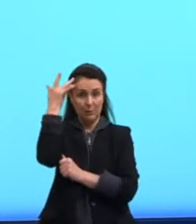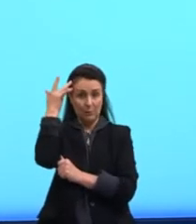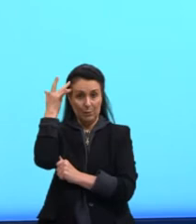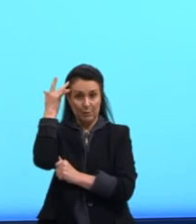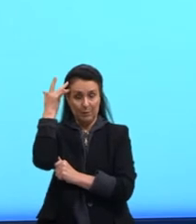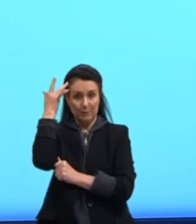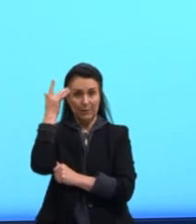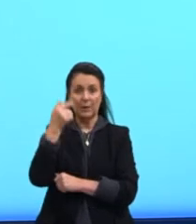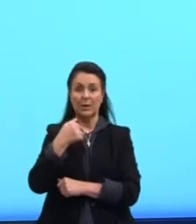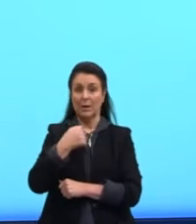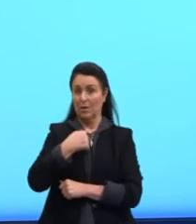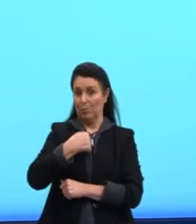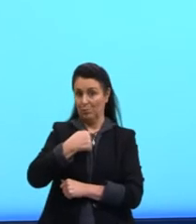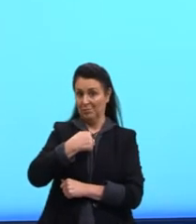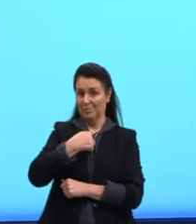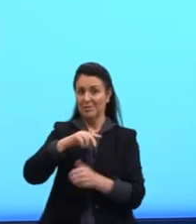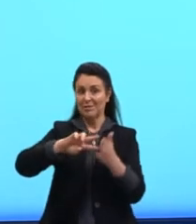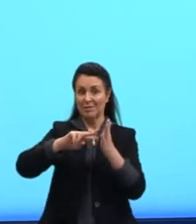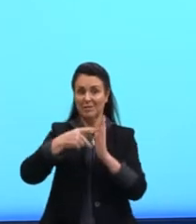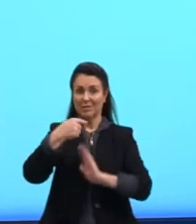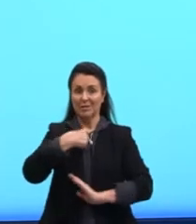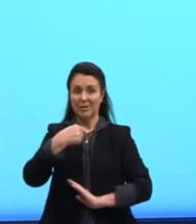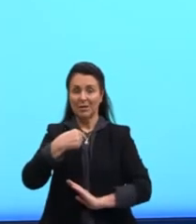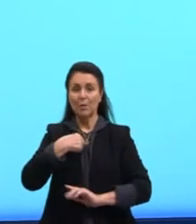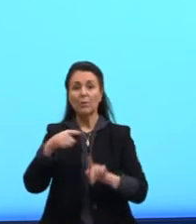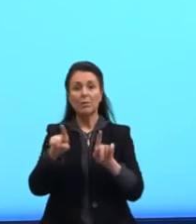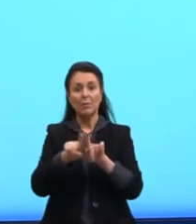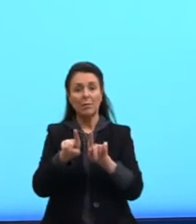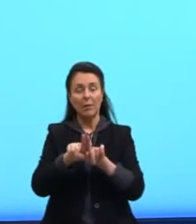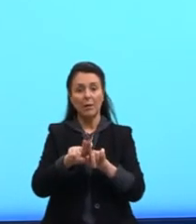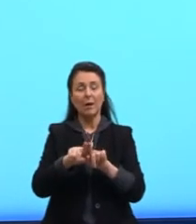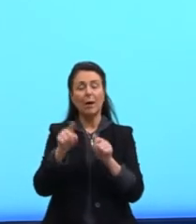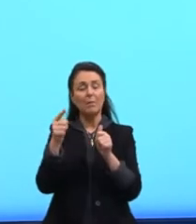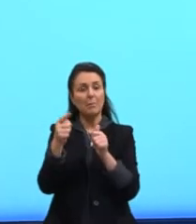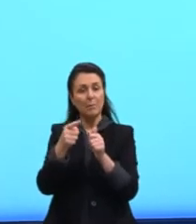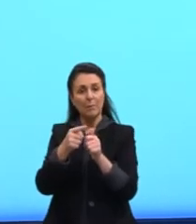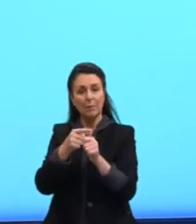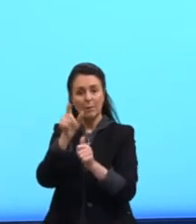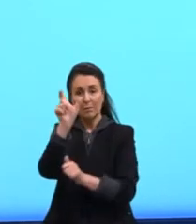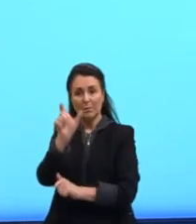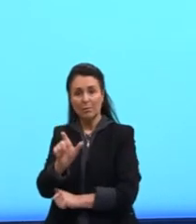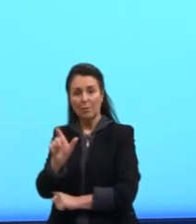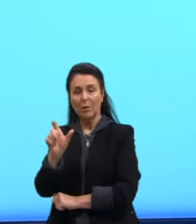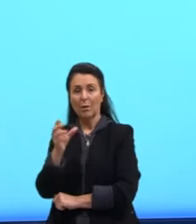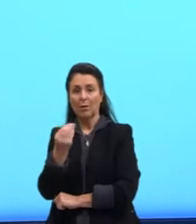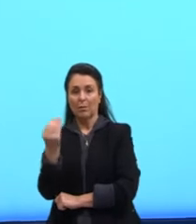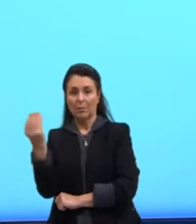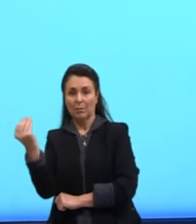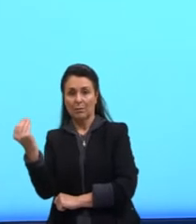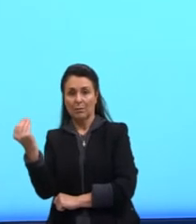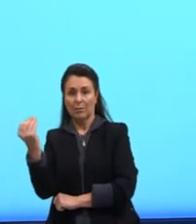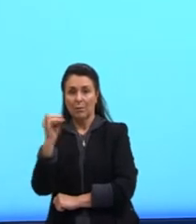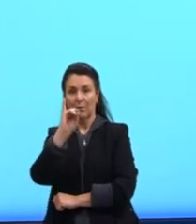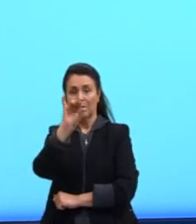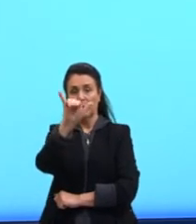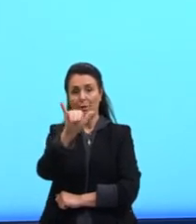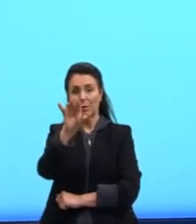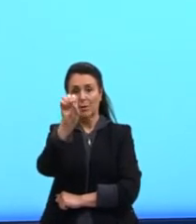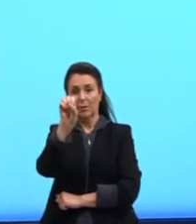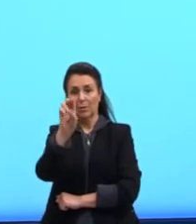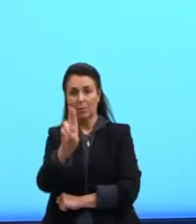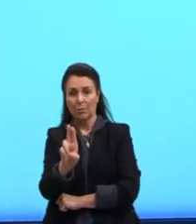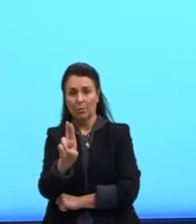tradução é eu. E ele pertence à primeira pessoa do singular. You. You é você ou tu.